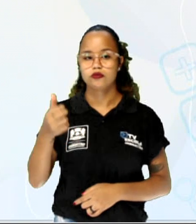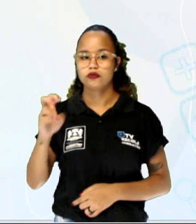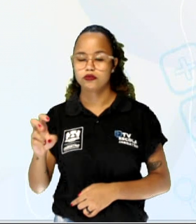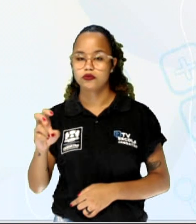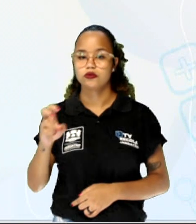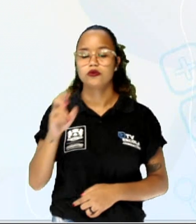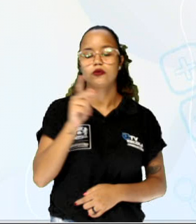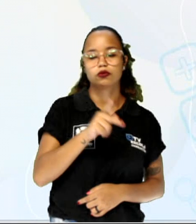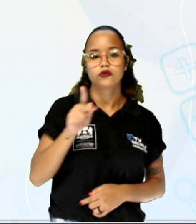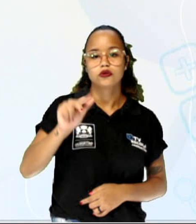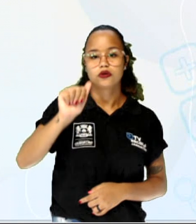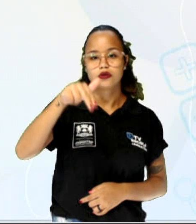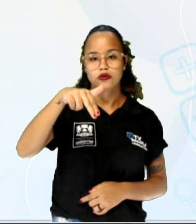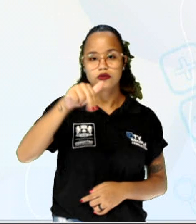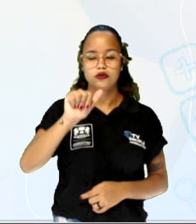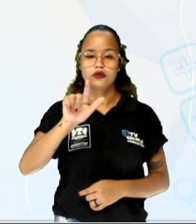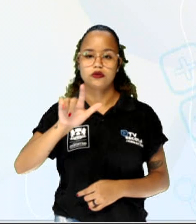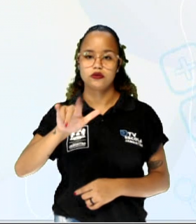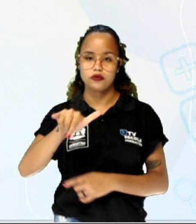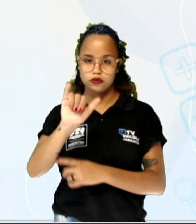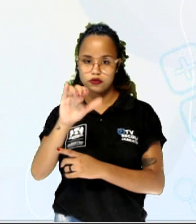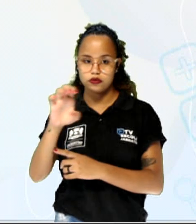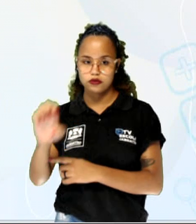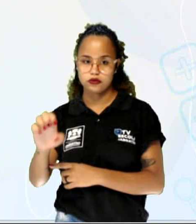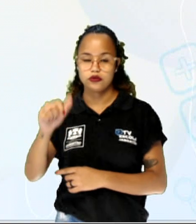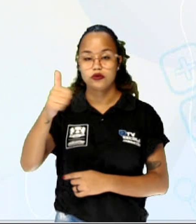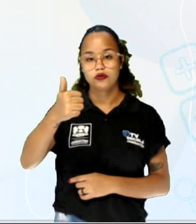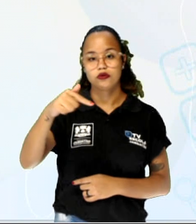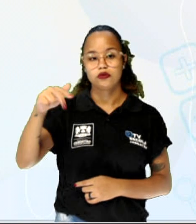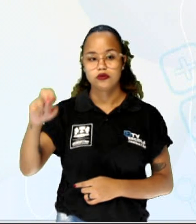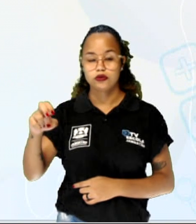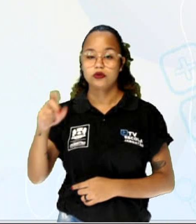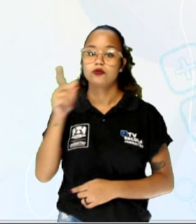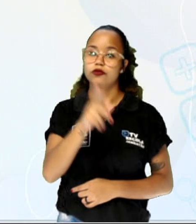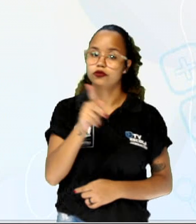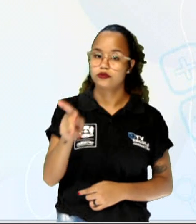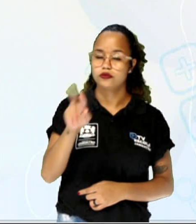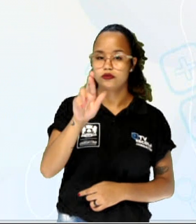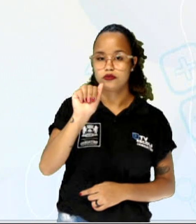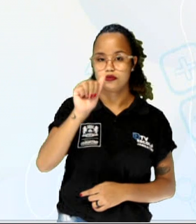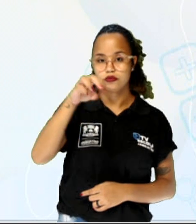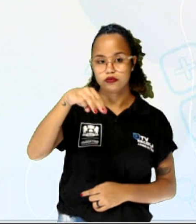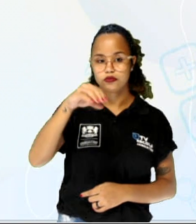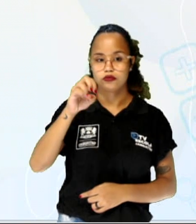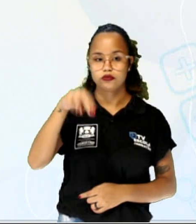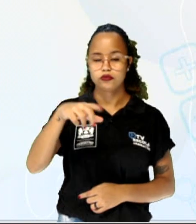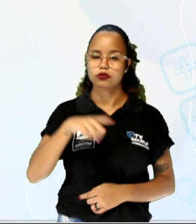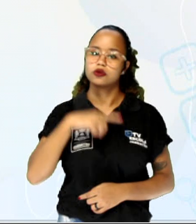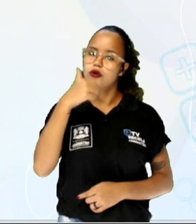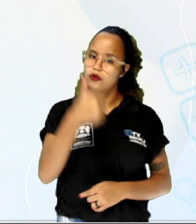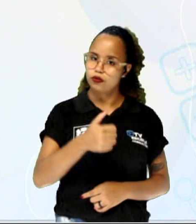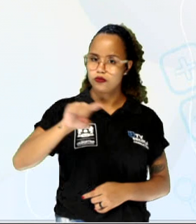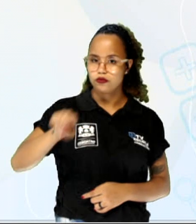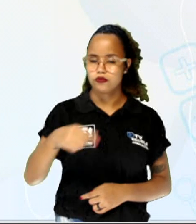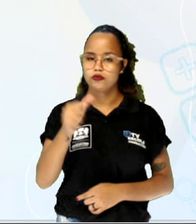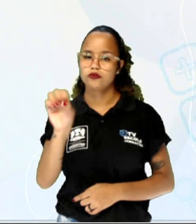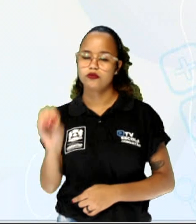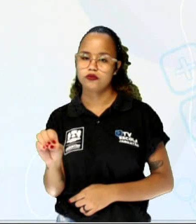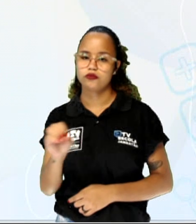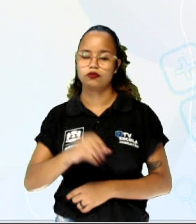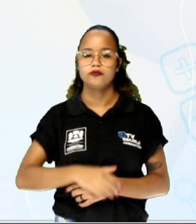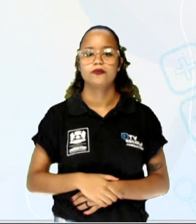Annalise tem 1,75m e o professor Ramon tem 1,80m. E aí eu quero um número para